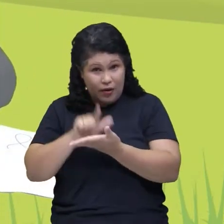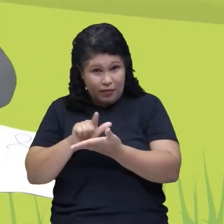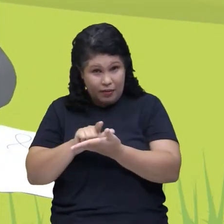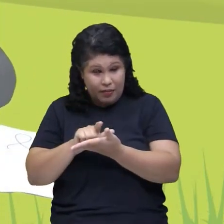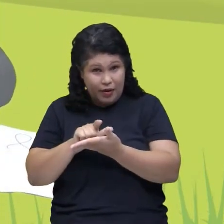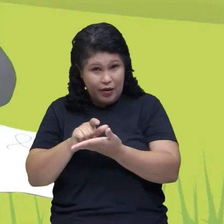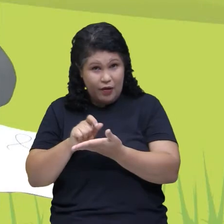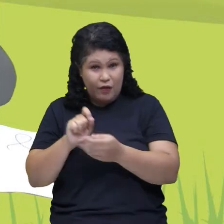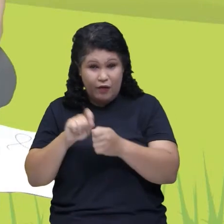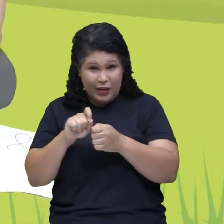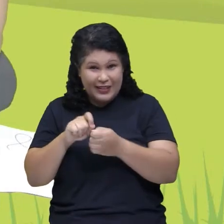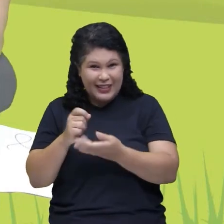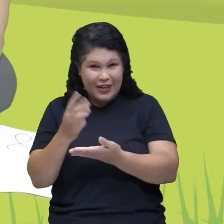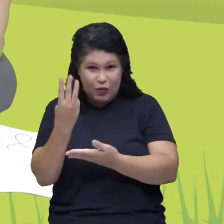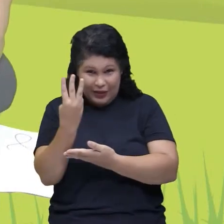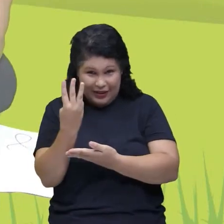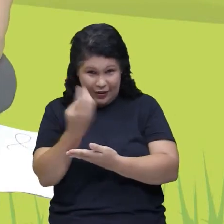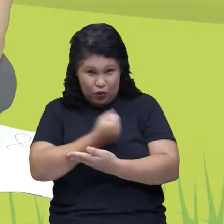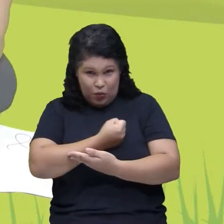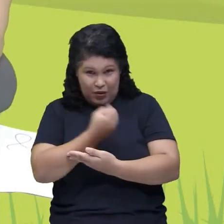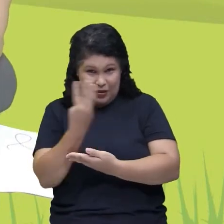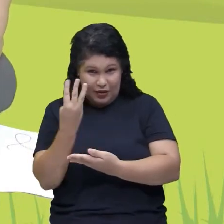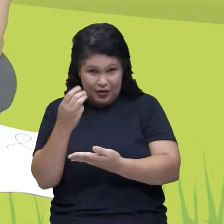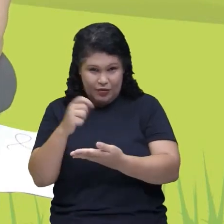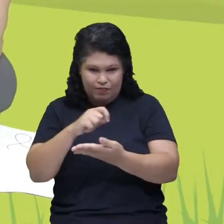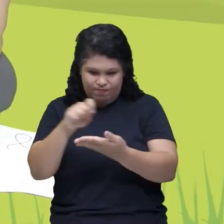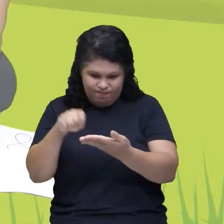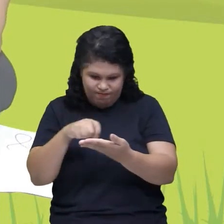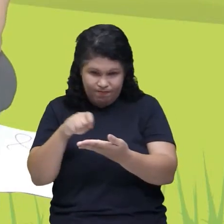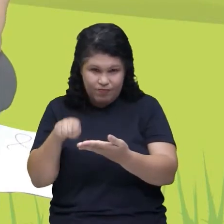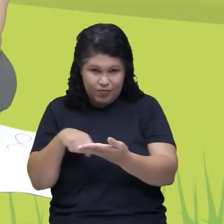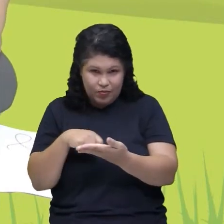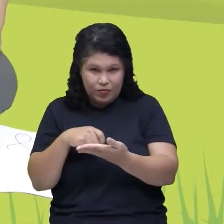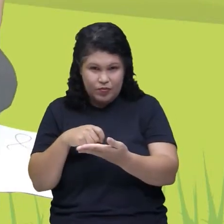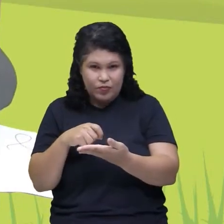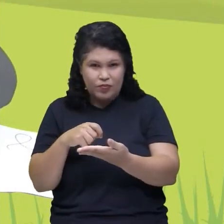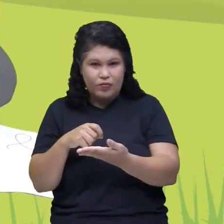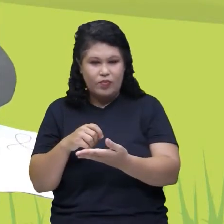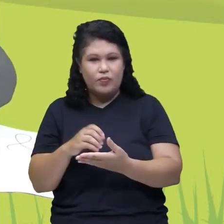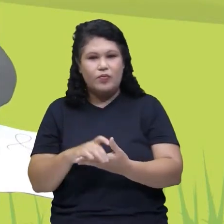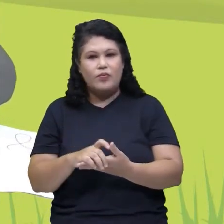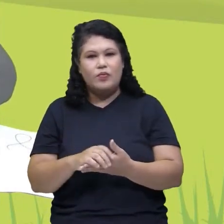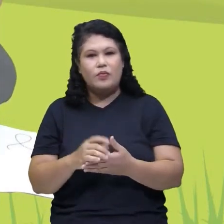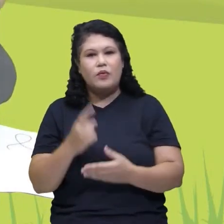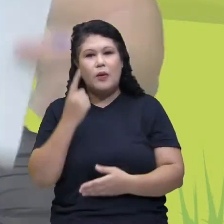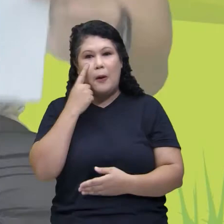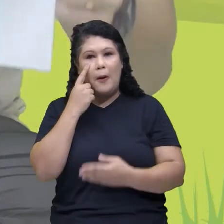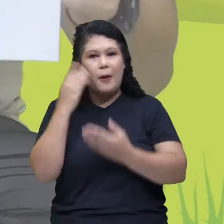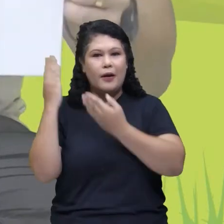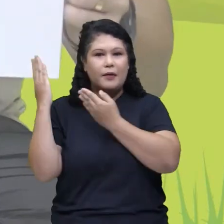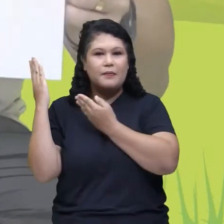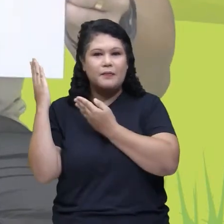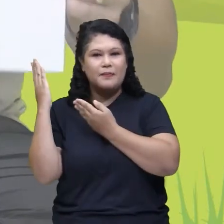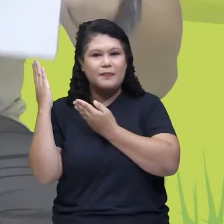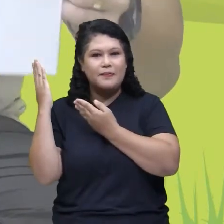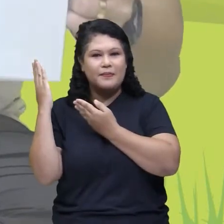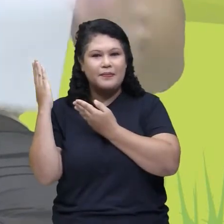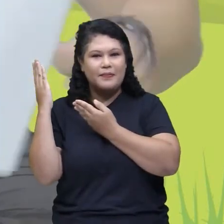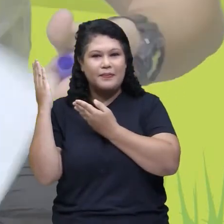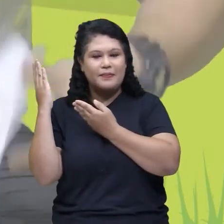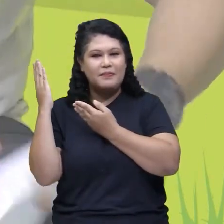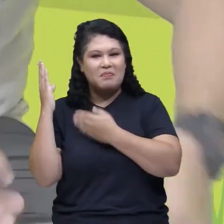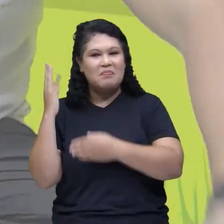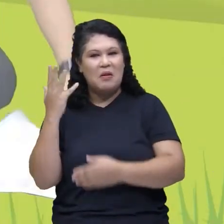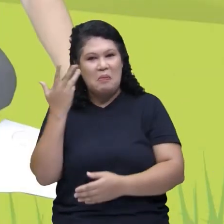Muito fácil fazer o número 3. Eu aprendi com a minha professora. Número 3. Ah, ficou muito bonito.